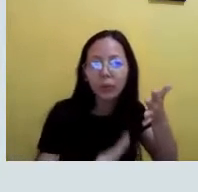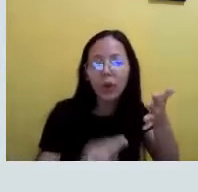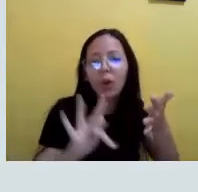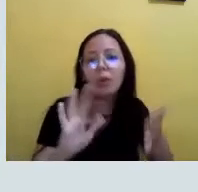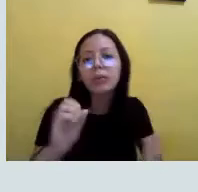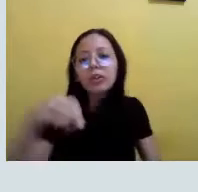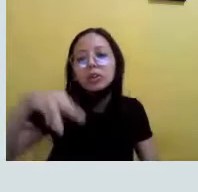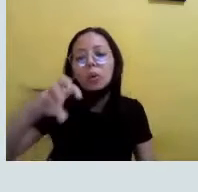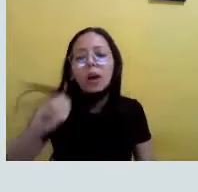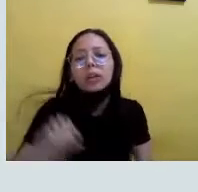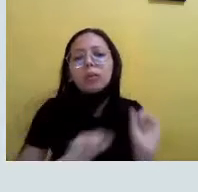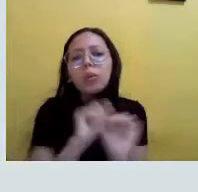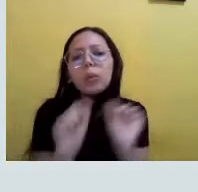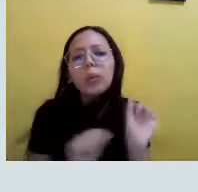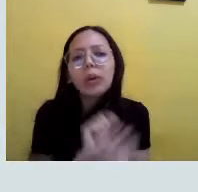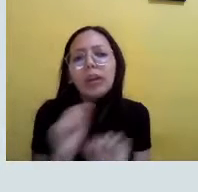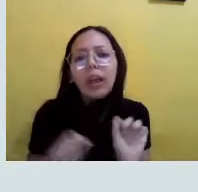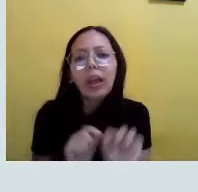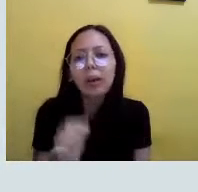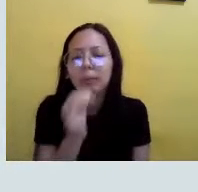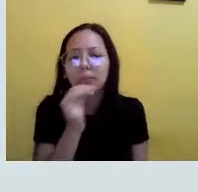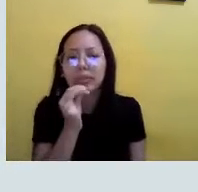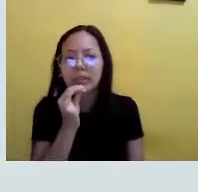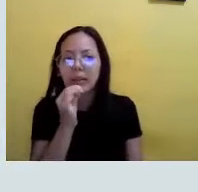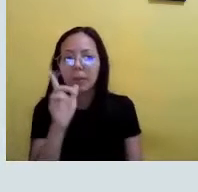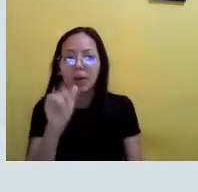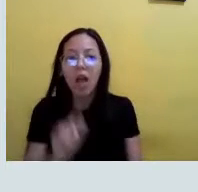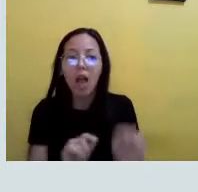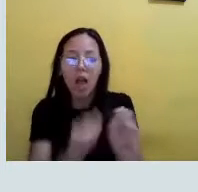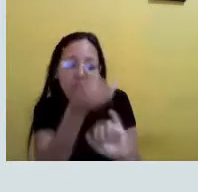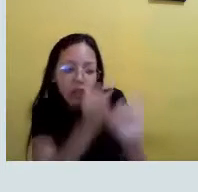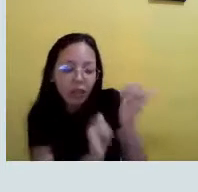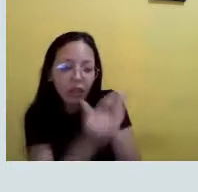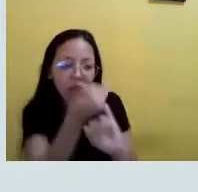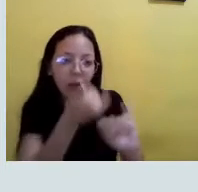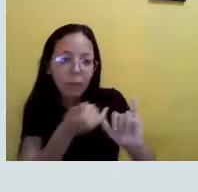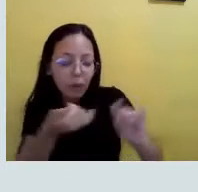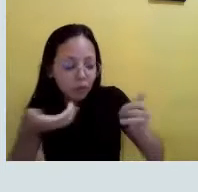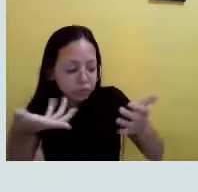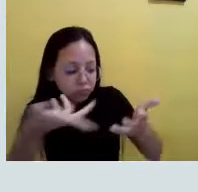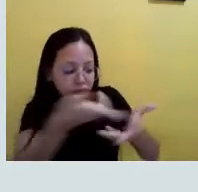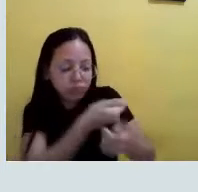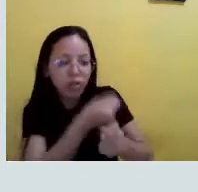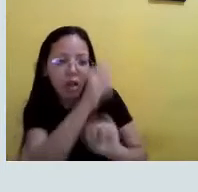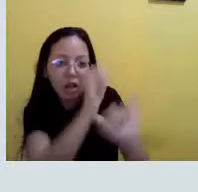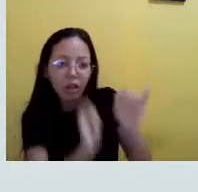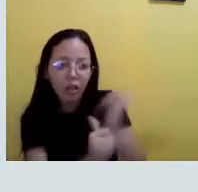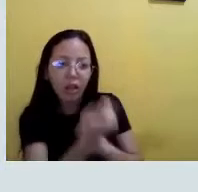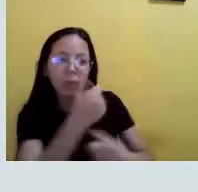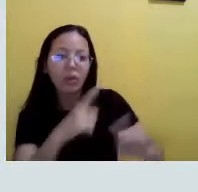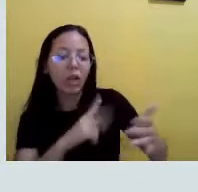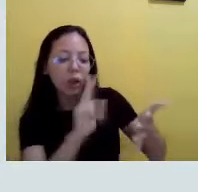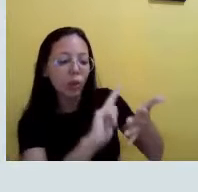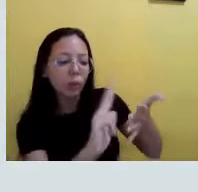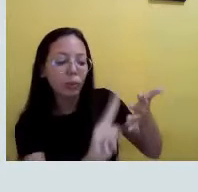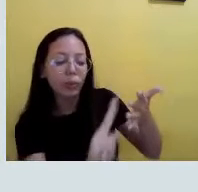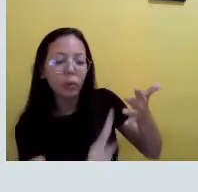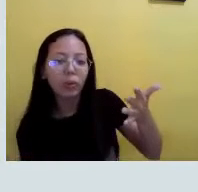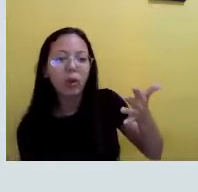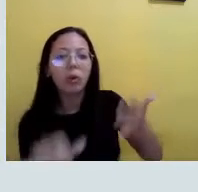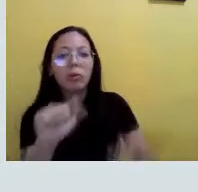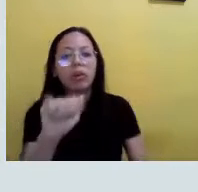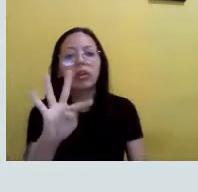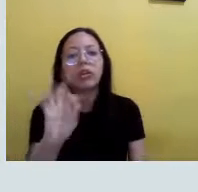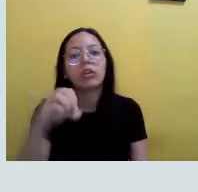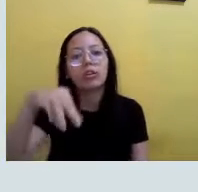dar para eles, é justamente, são justamente os elementos químicos. Então, elementos químicos são os nomes que a gente dá para os nossos átomos, tá?